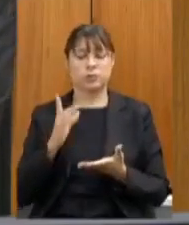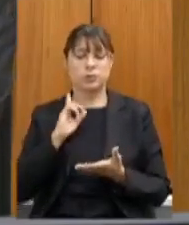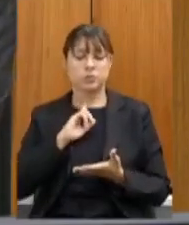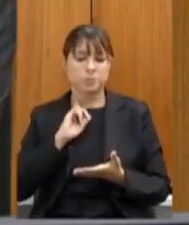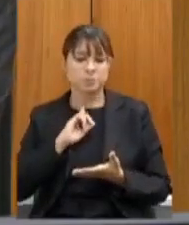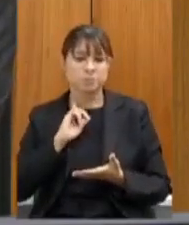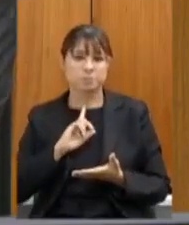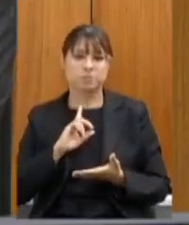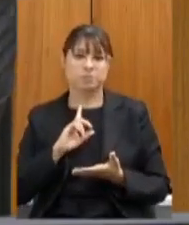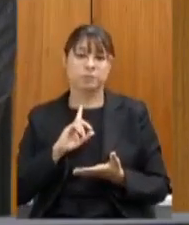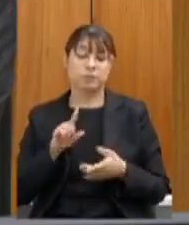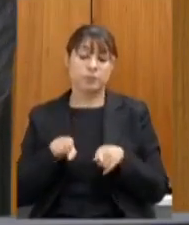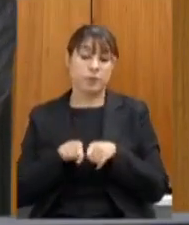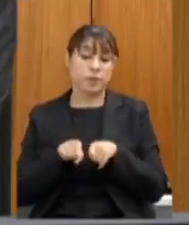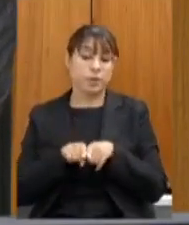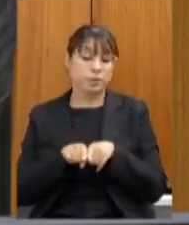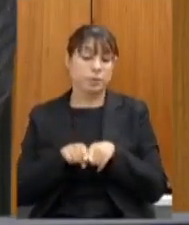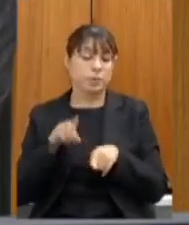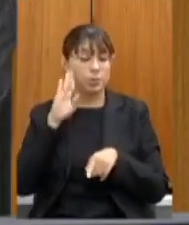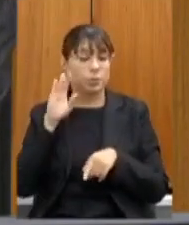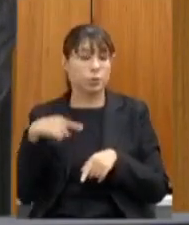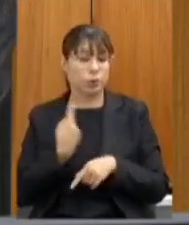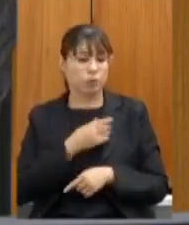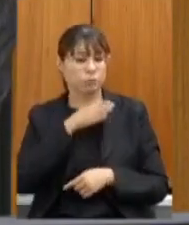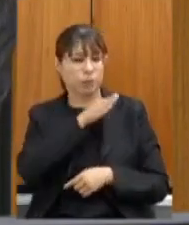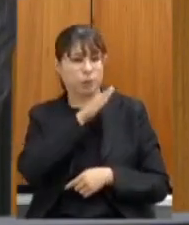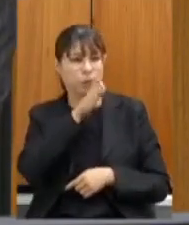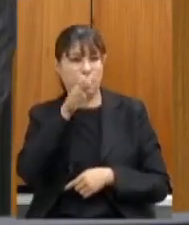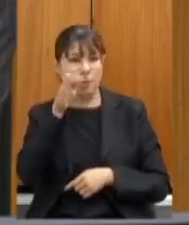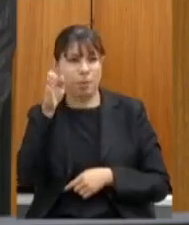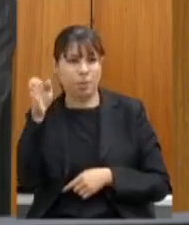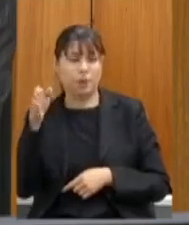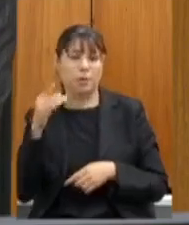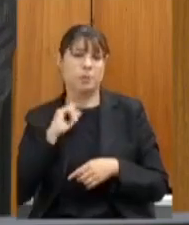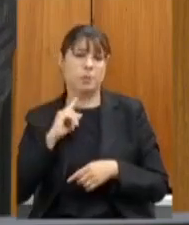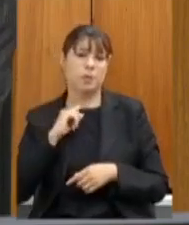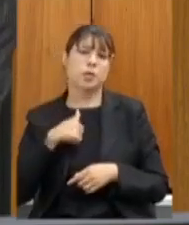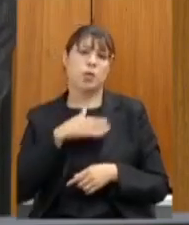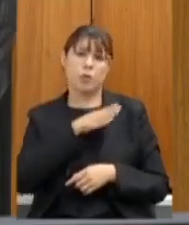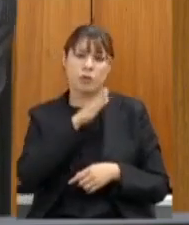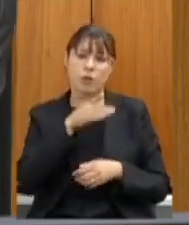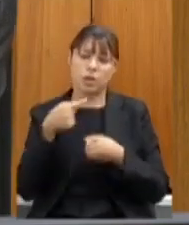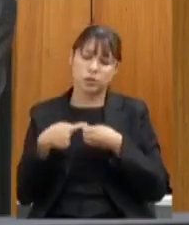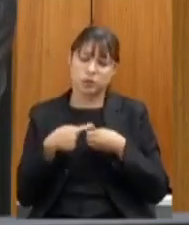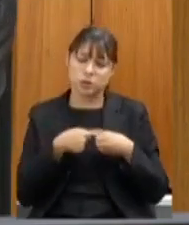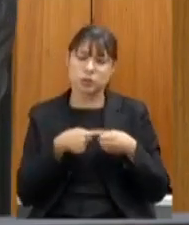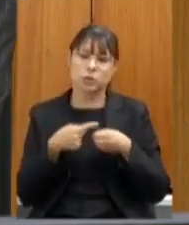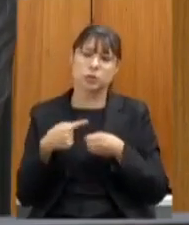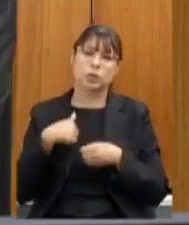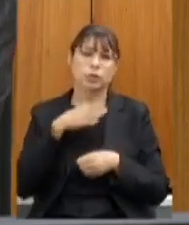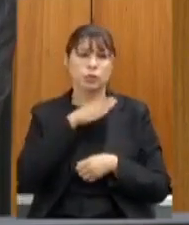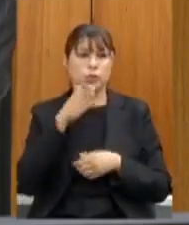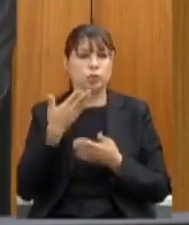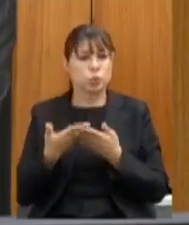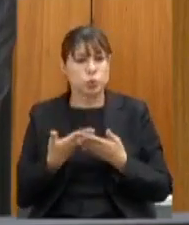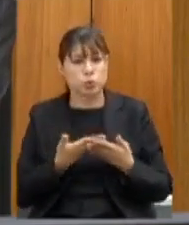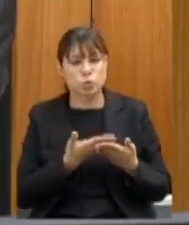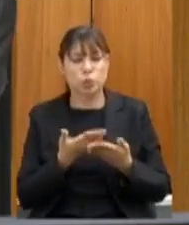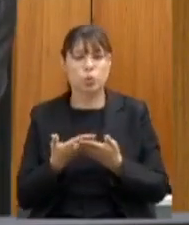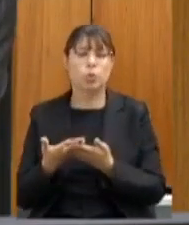é que a gente vê lá na ponta a gente que anda o estado de Minas Gerais como eu ando em várias cidades tive em várias escolas